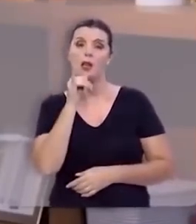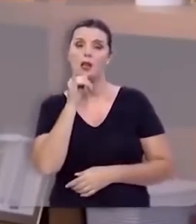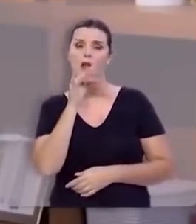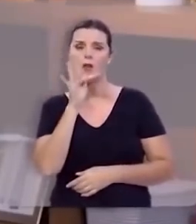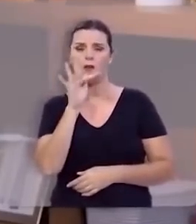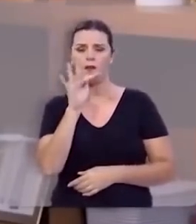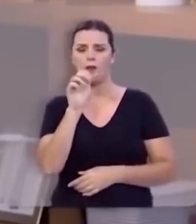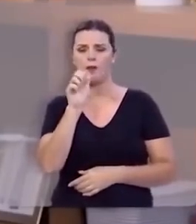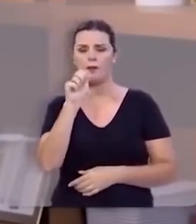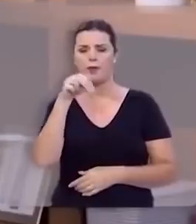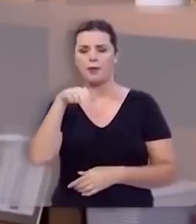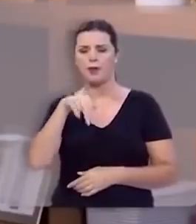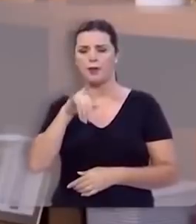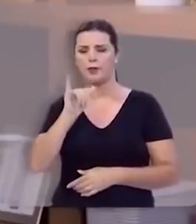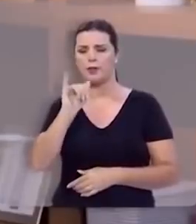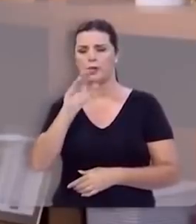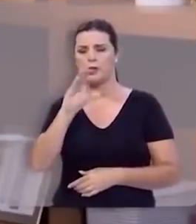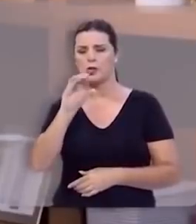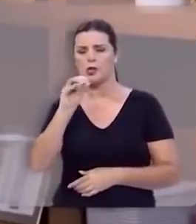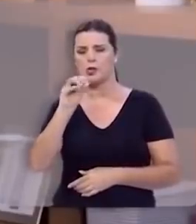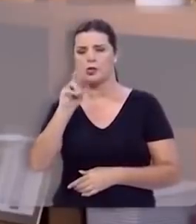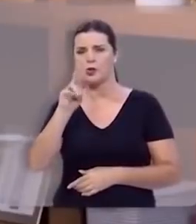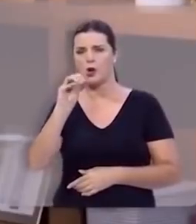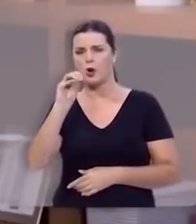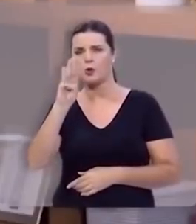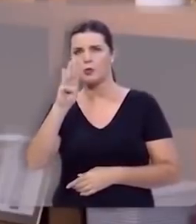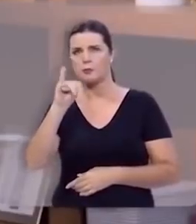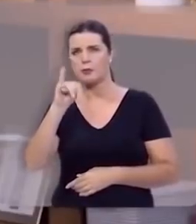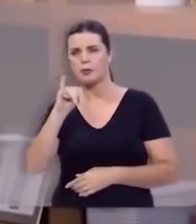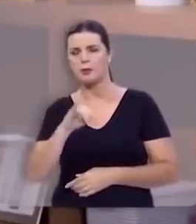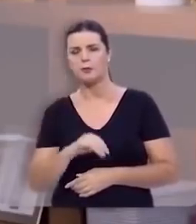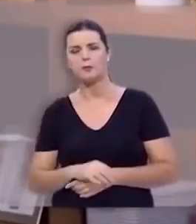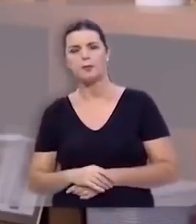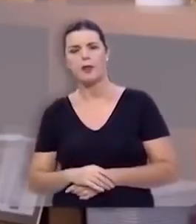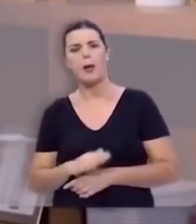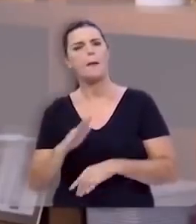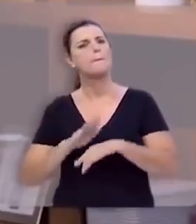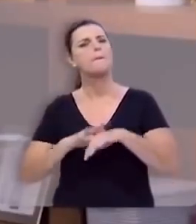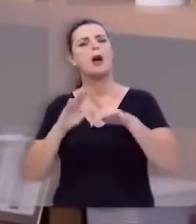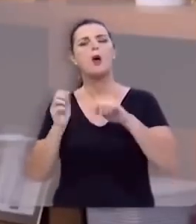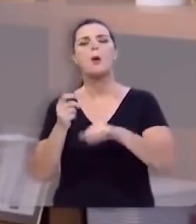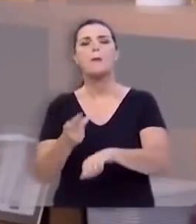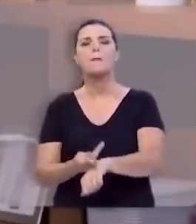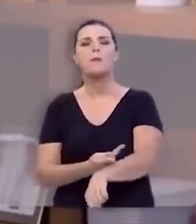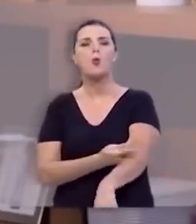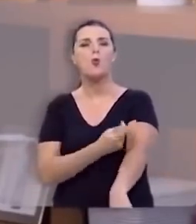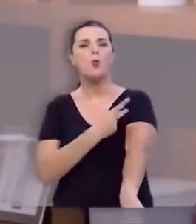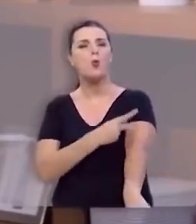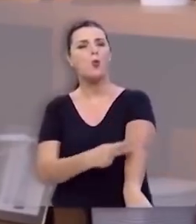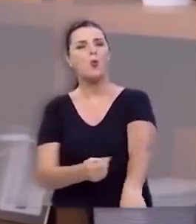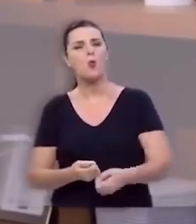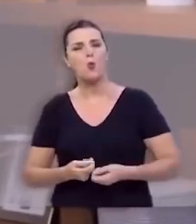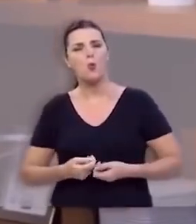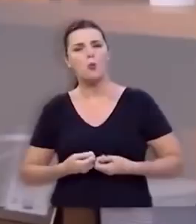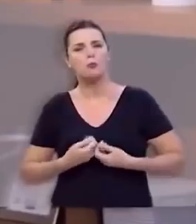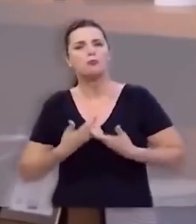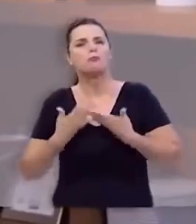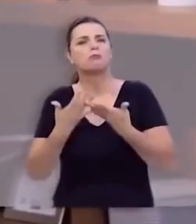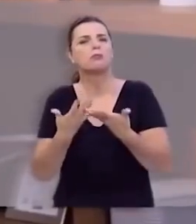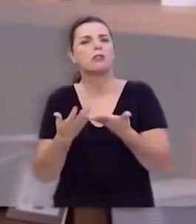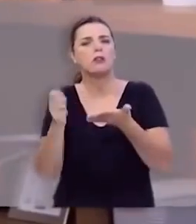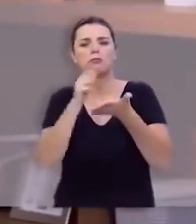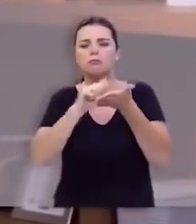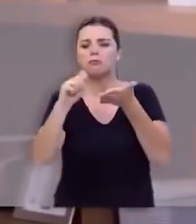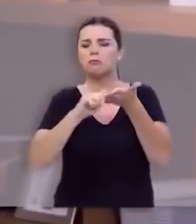Fanny Crosby. Fanny Crosby foi talvez a maior poetisa evangélica, compositora